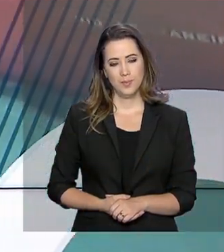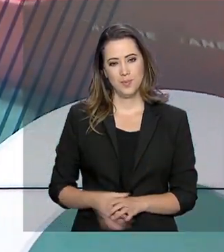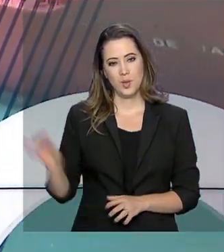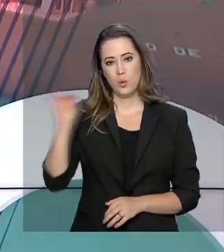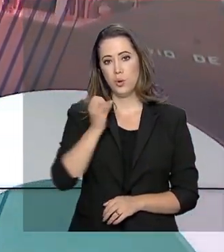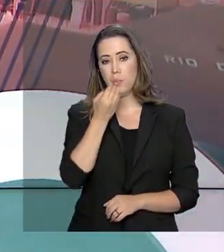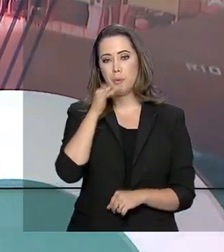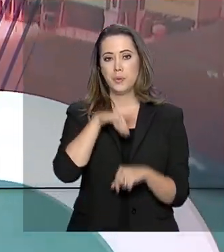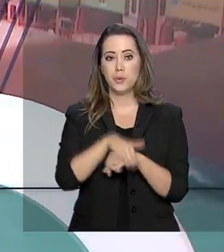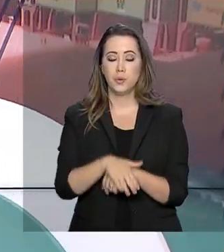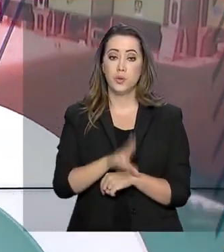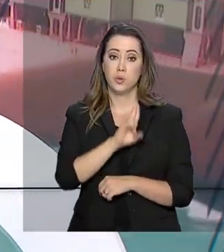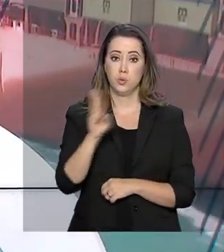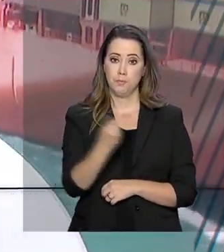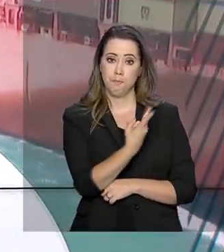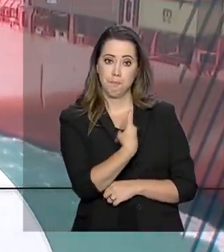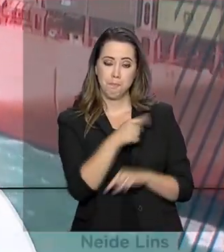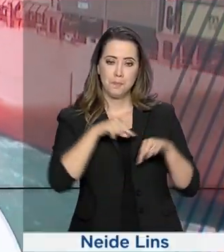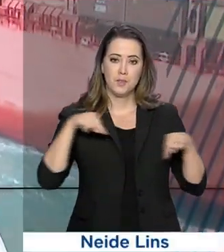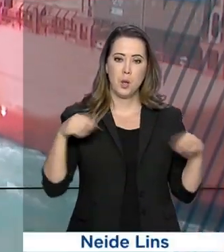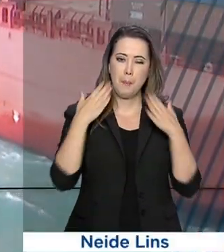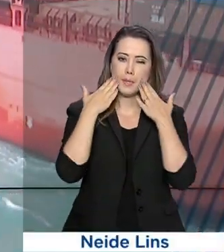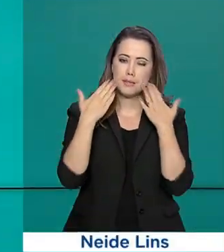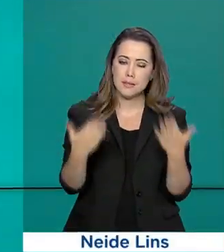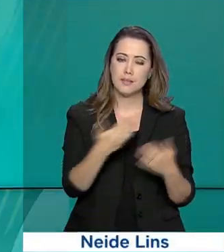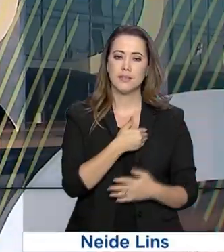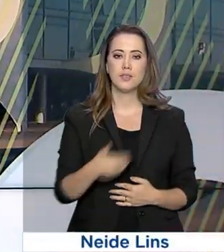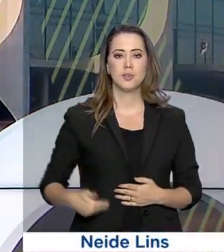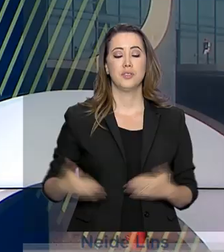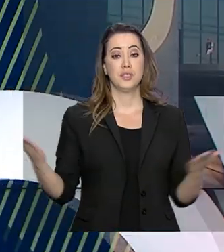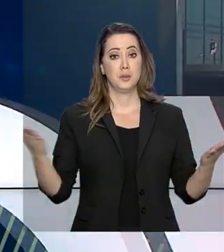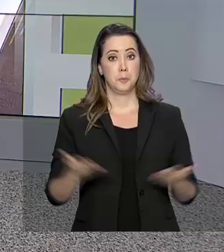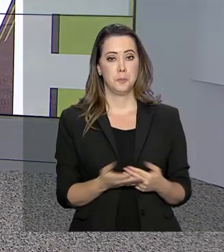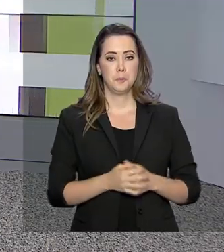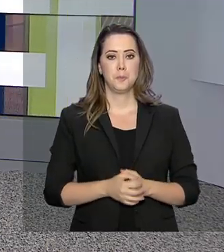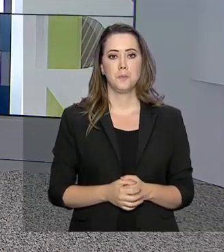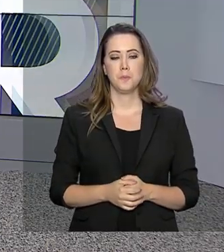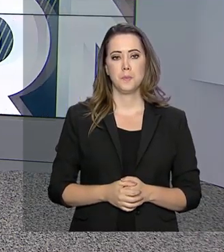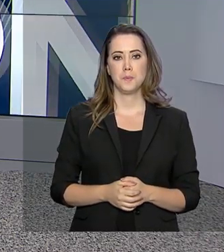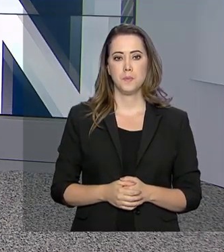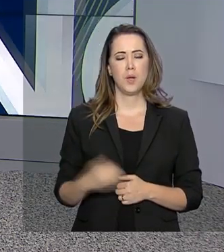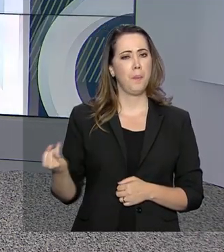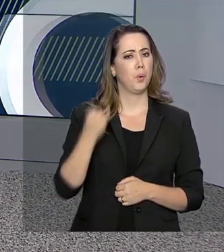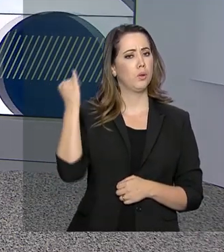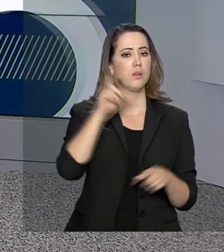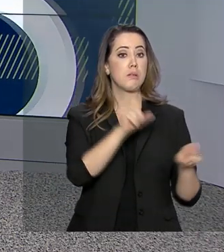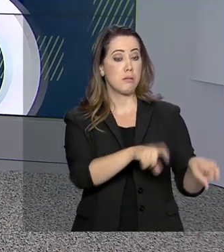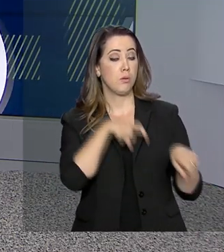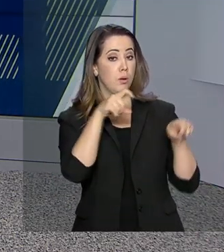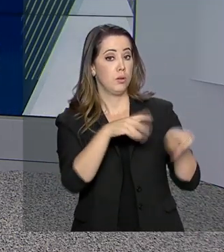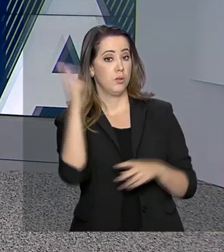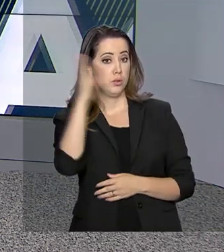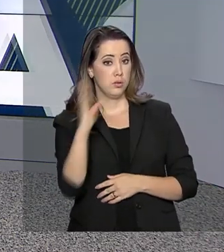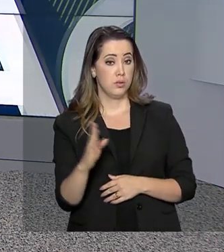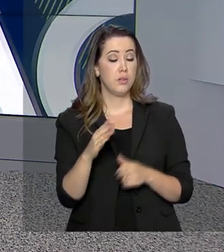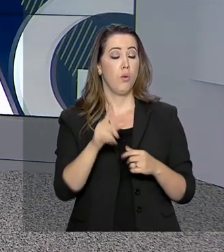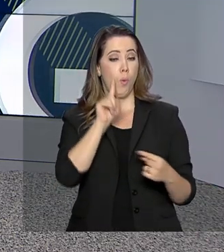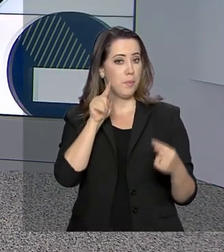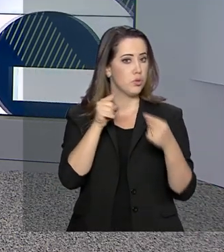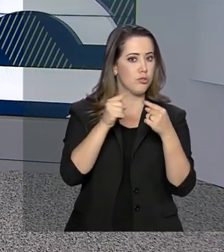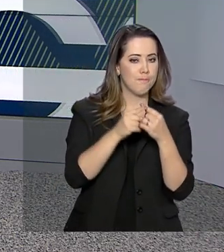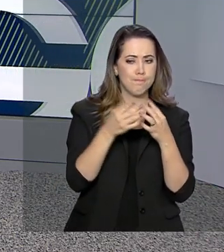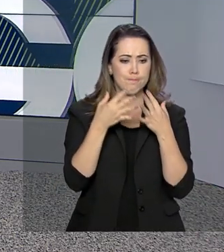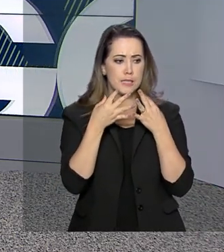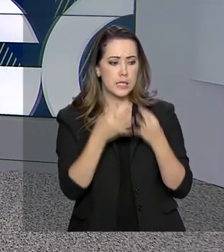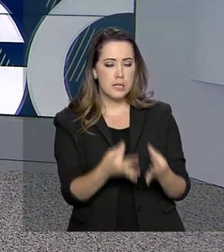Olá, boa noite. Eu, Roberto Camargo, já estou de volta com o governo agora. A potência do agronegócio brasileiro esteve no